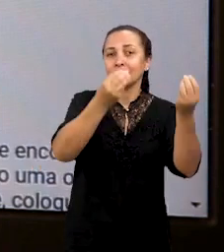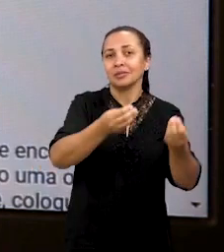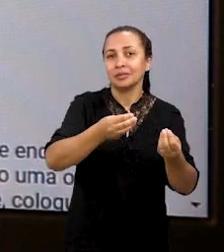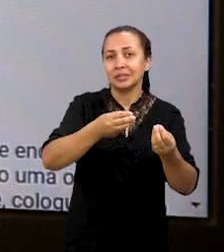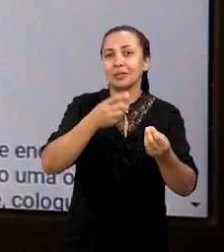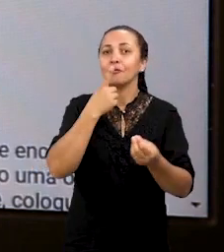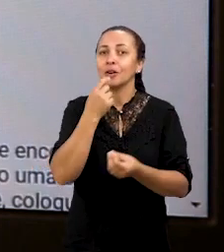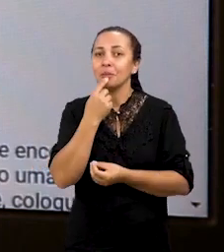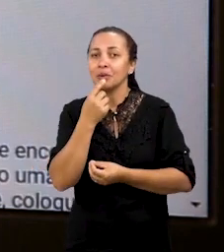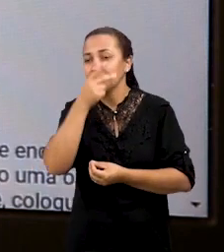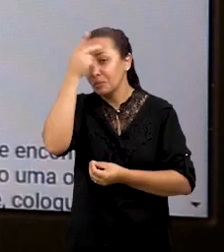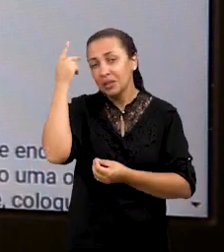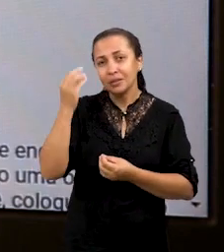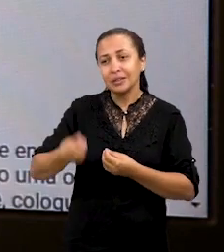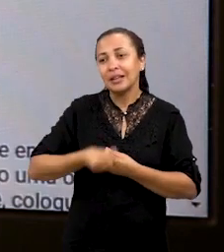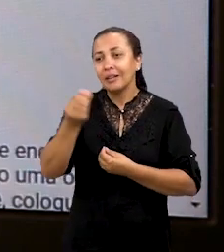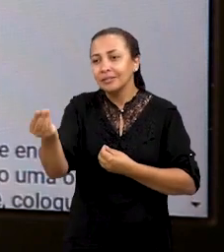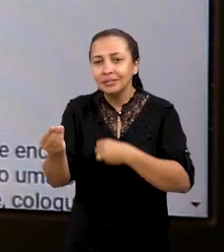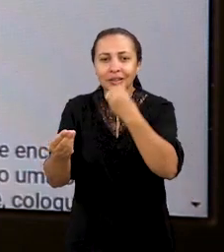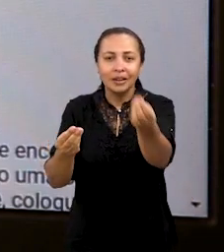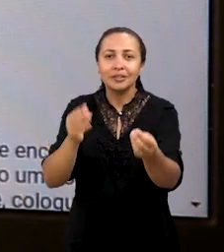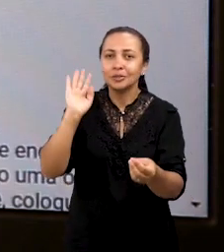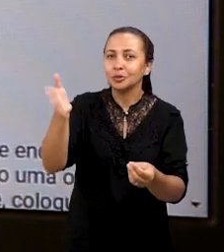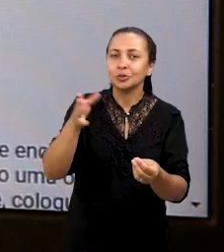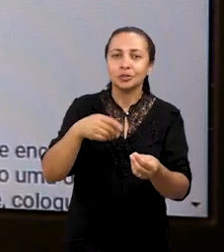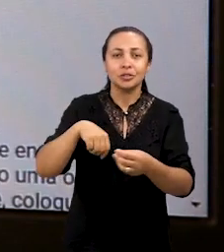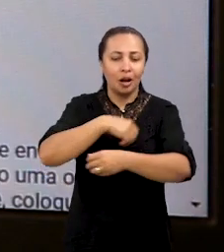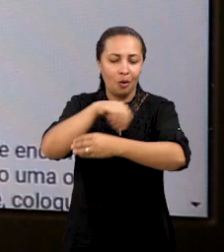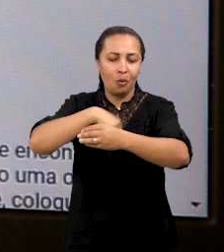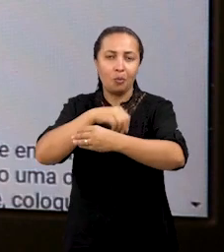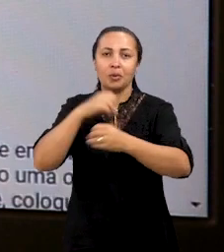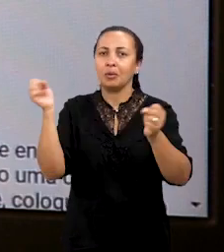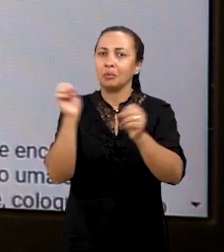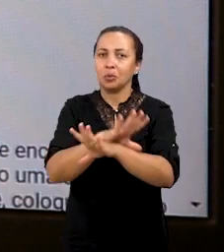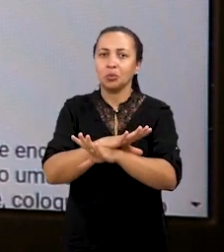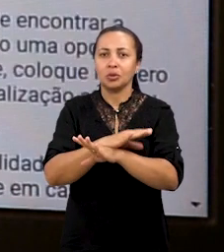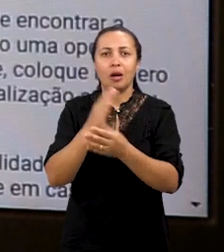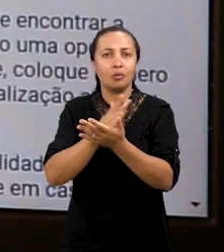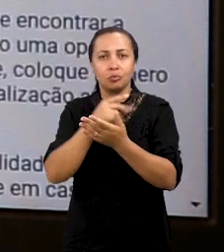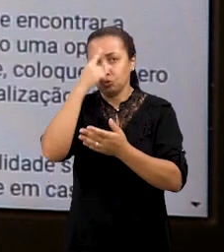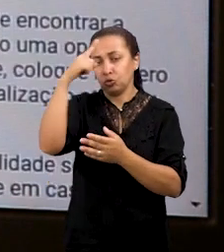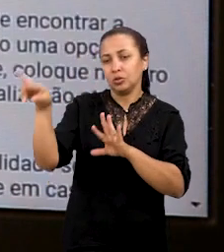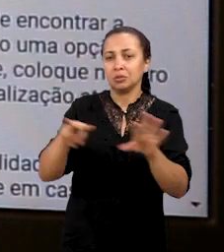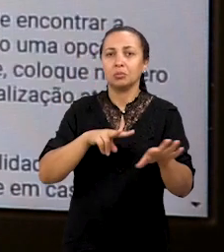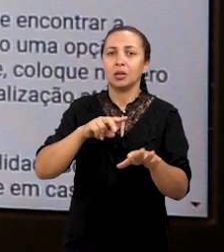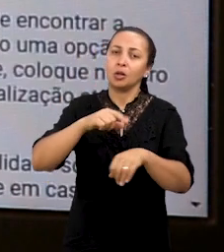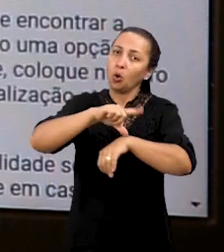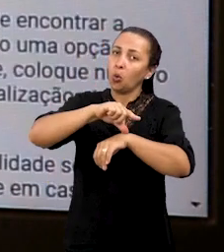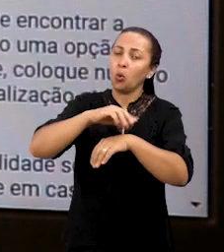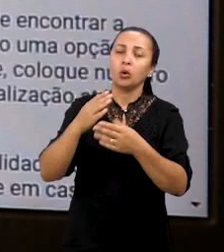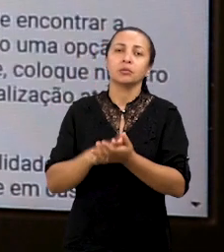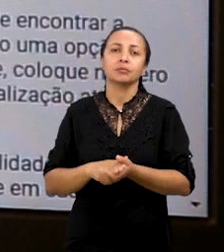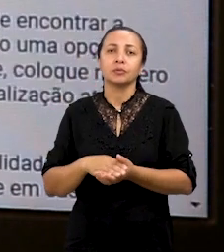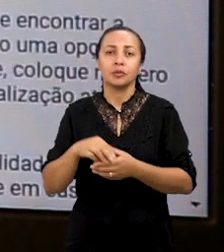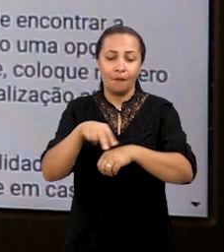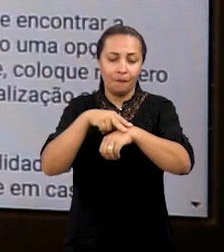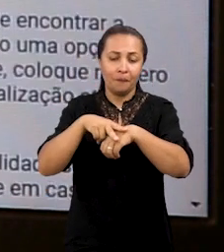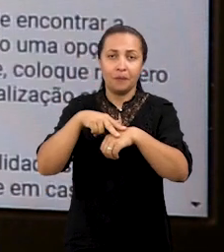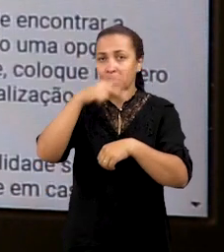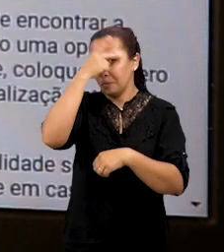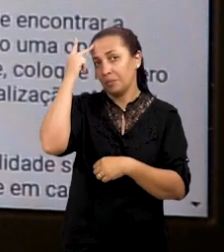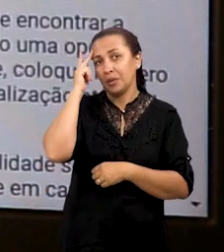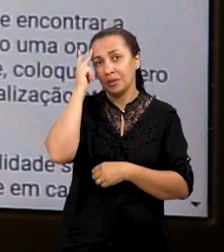pessoas que estão entregando refeições prontas em algum dia, na semana, em algum horário. O verde, são